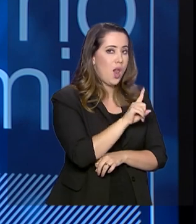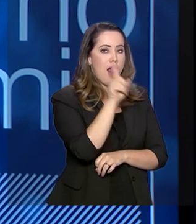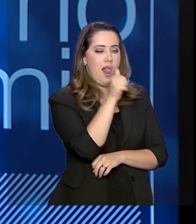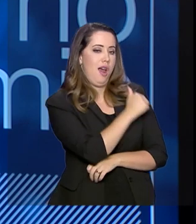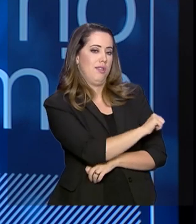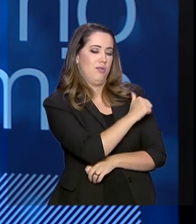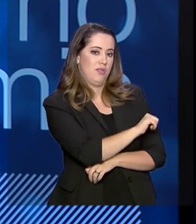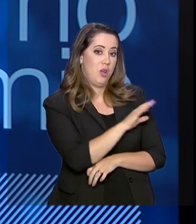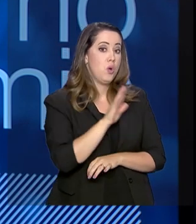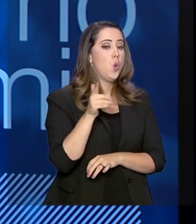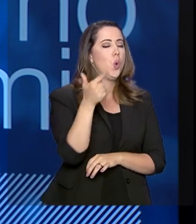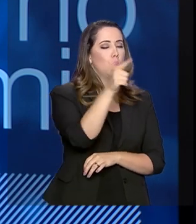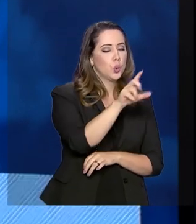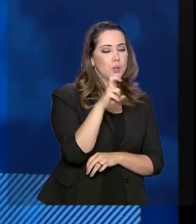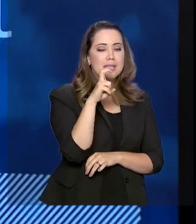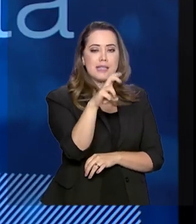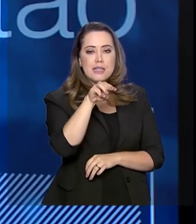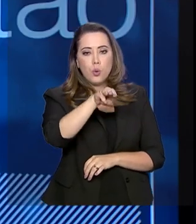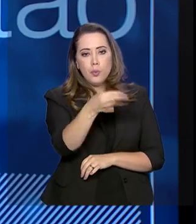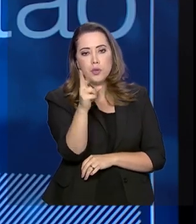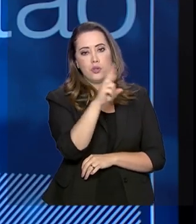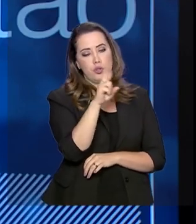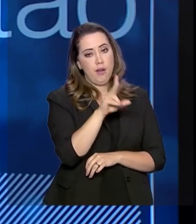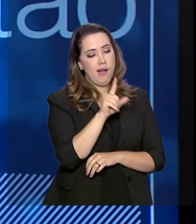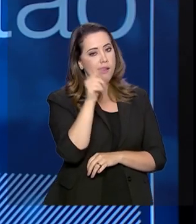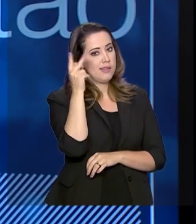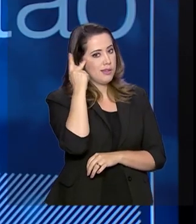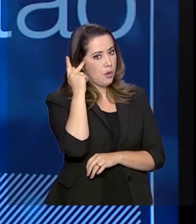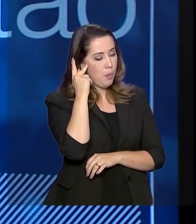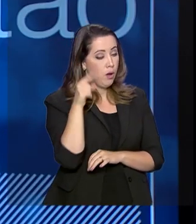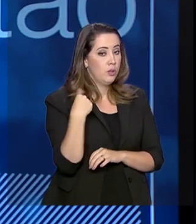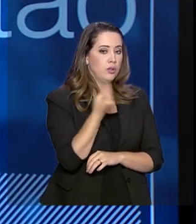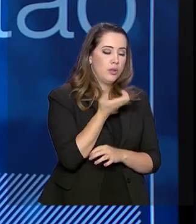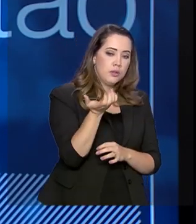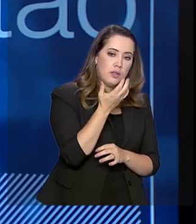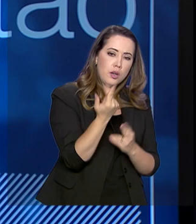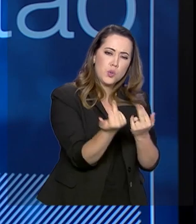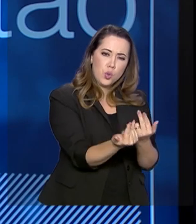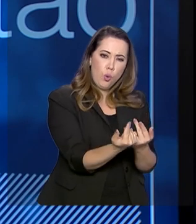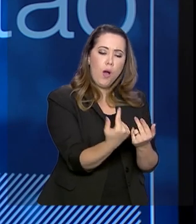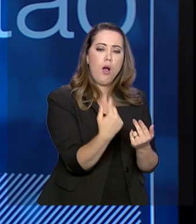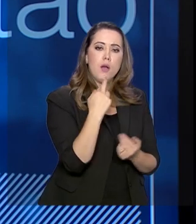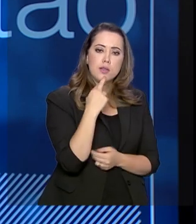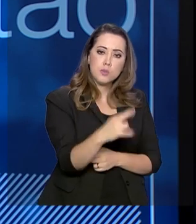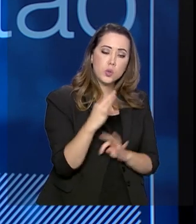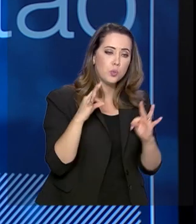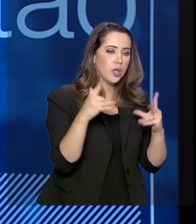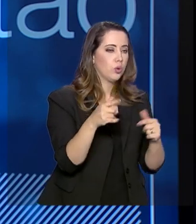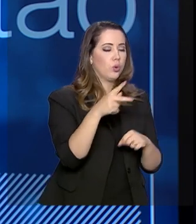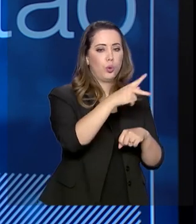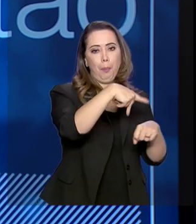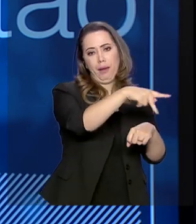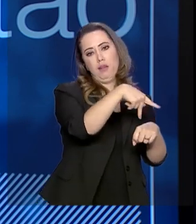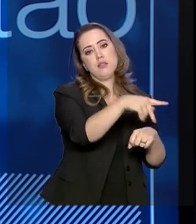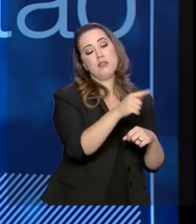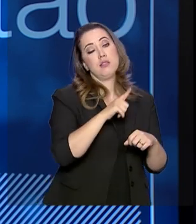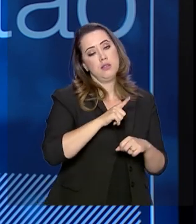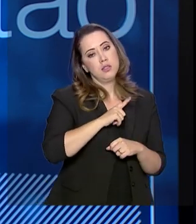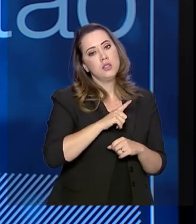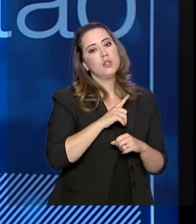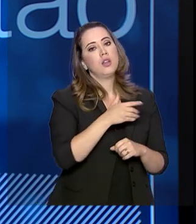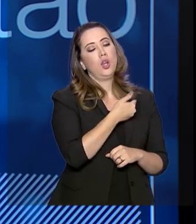Janeiro, mais 5 milhões de reais em São Paulo. E queremos levar essa solução para todos os locais do Brasil, onde tem